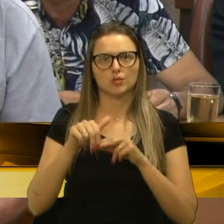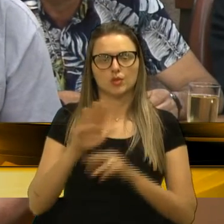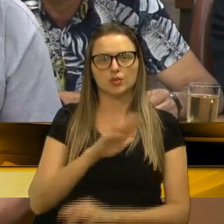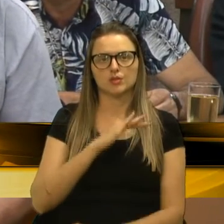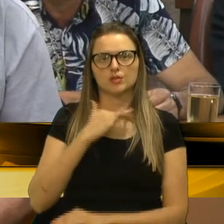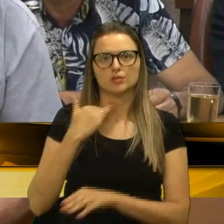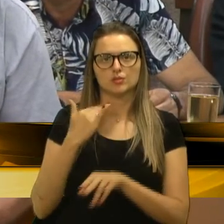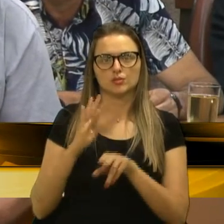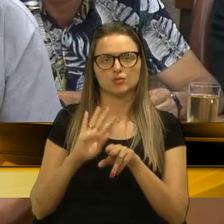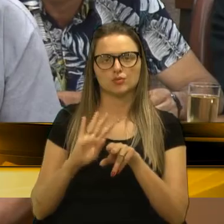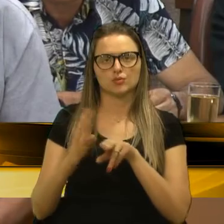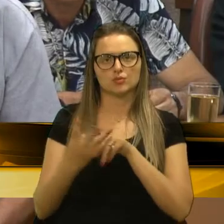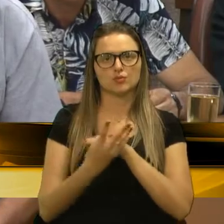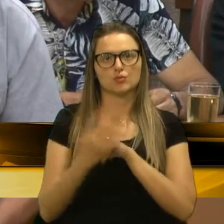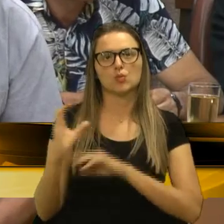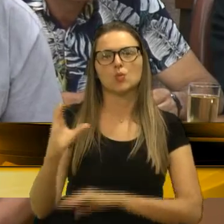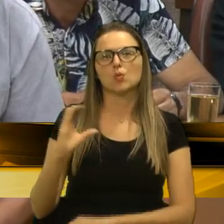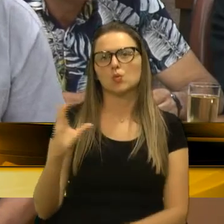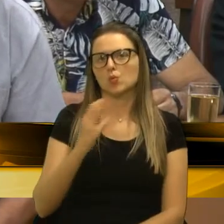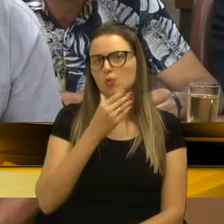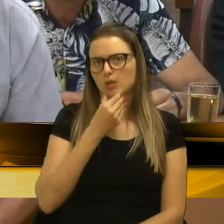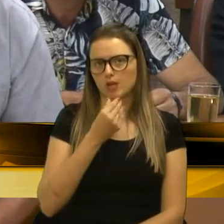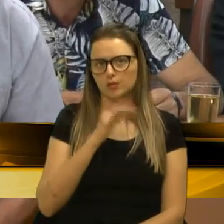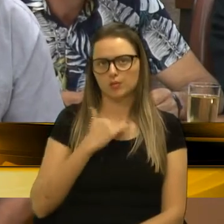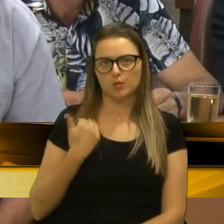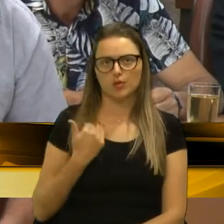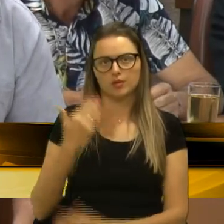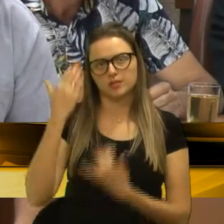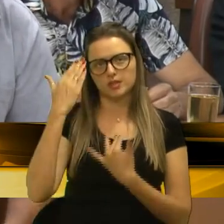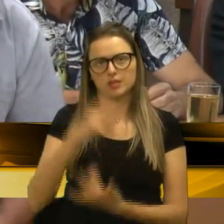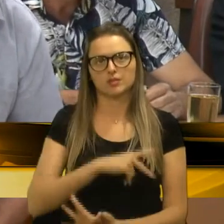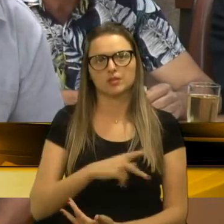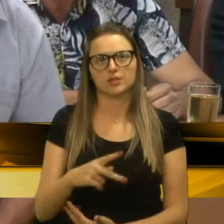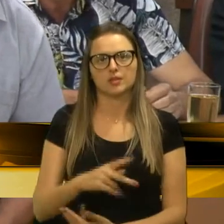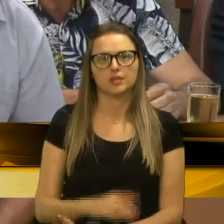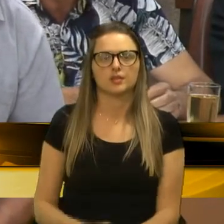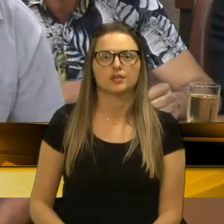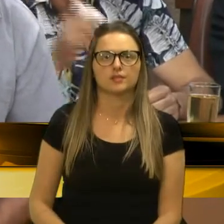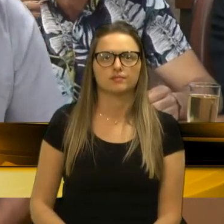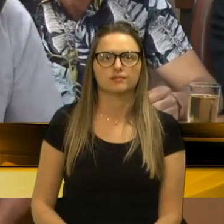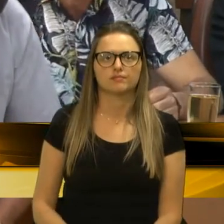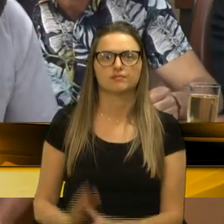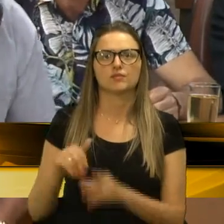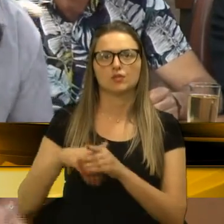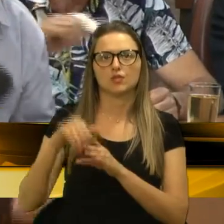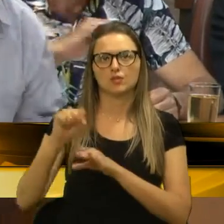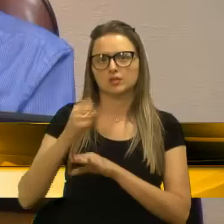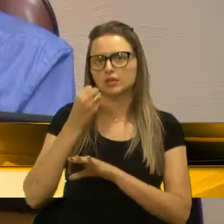velório que nós estamos dando, do seu cunhado. Obrigado, presidente. Voto favorável. Espero boa luta a todos.